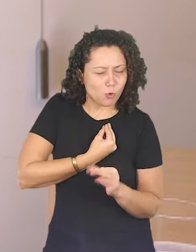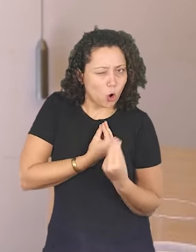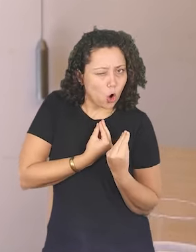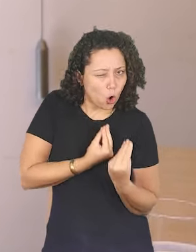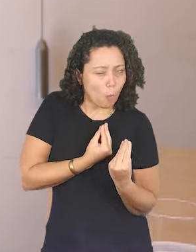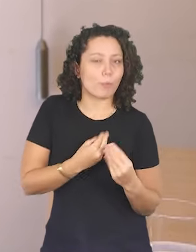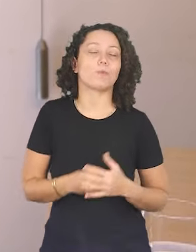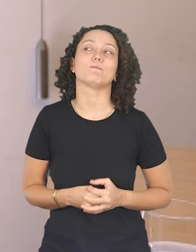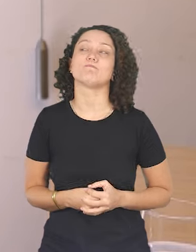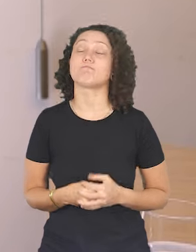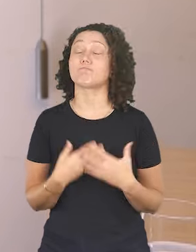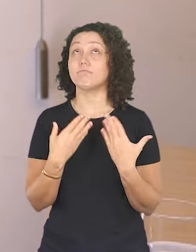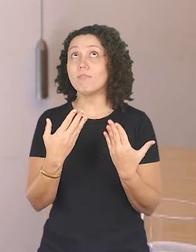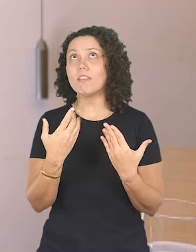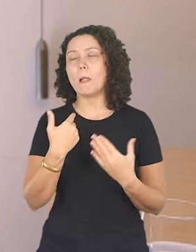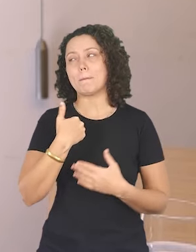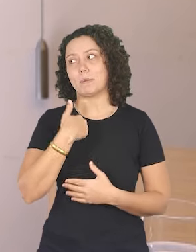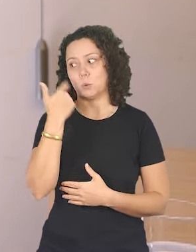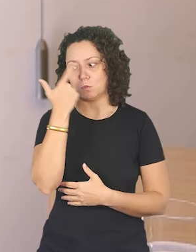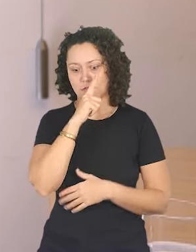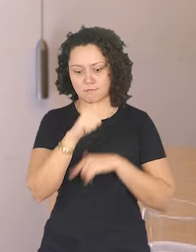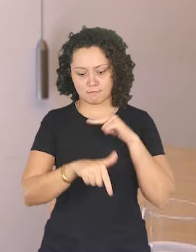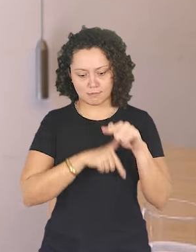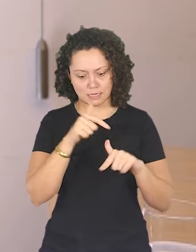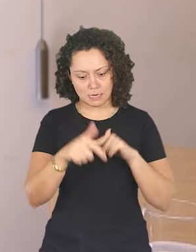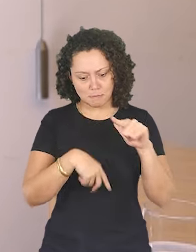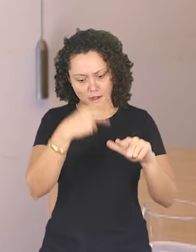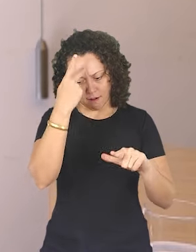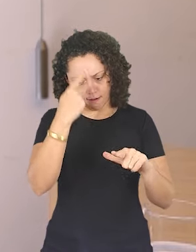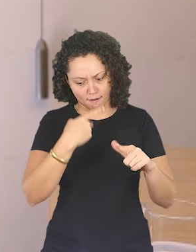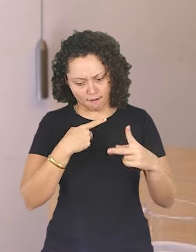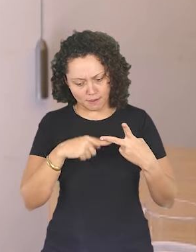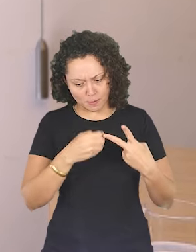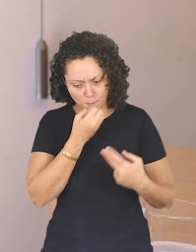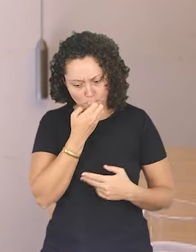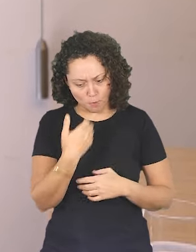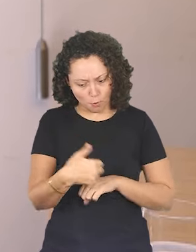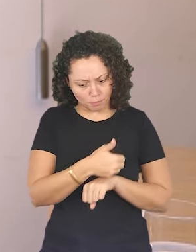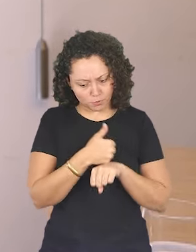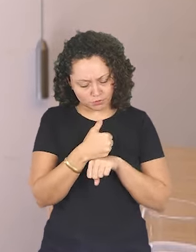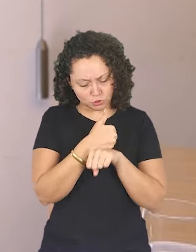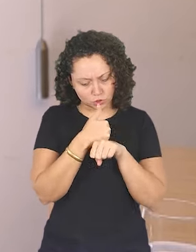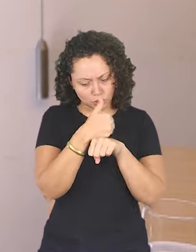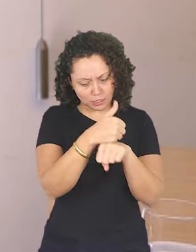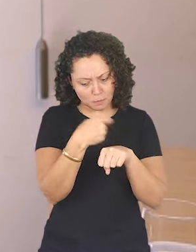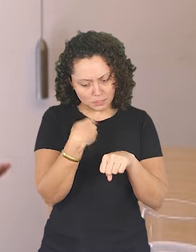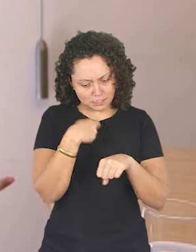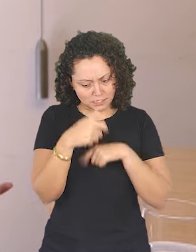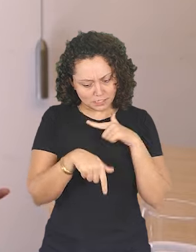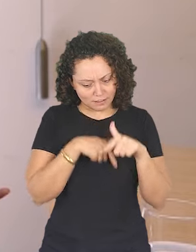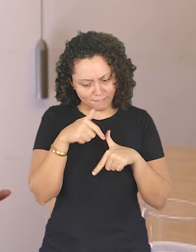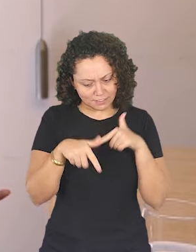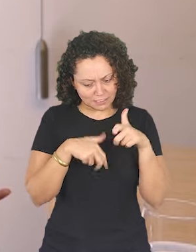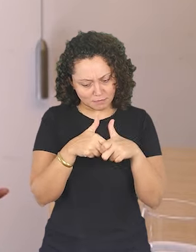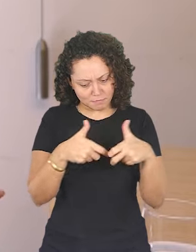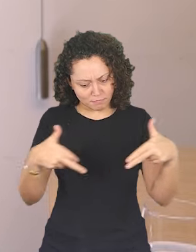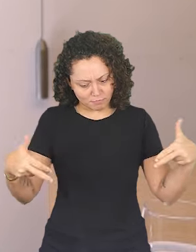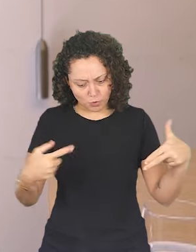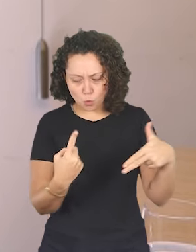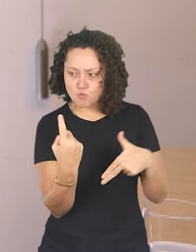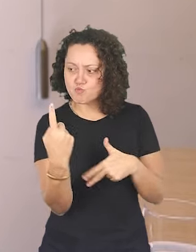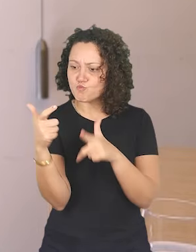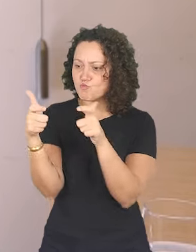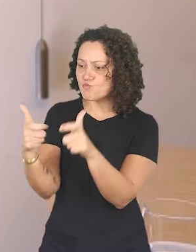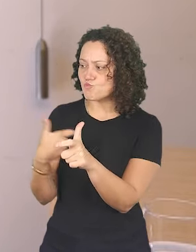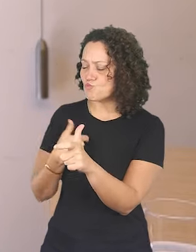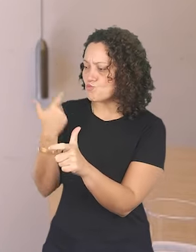nesse sentido, entendi que para trabalhar com o eu queria e me tornar uma boa profissional nisso, eu ia ter que diversificar a minha atuação. Não ia ser